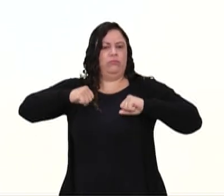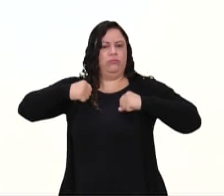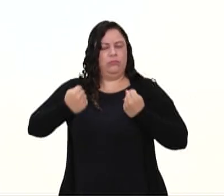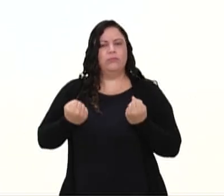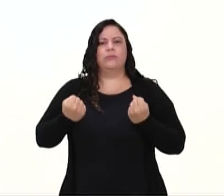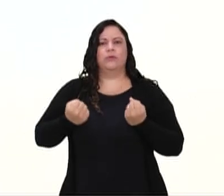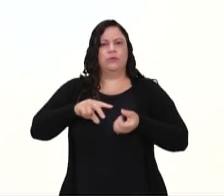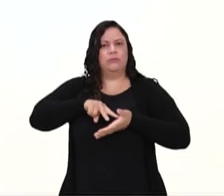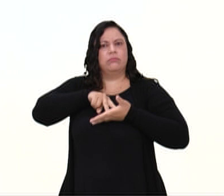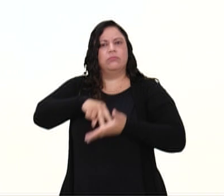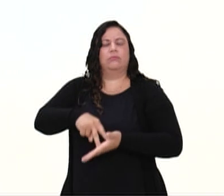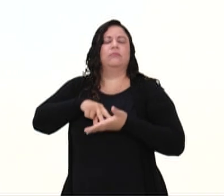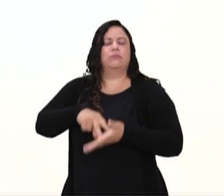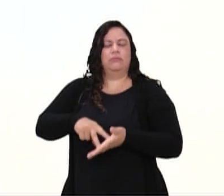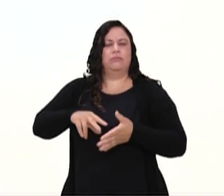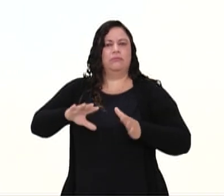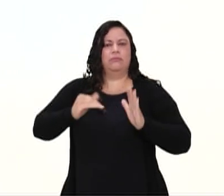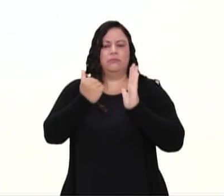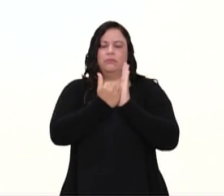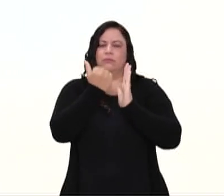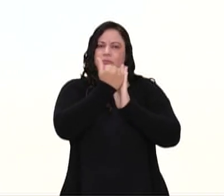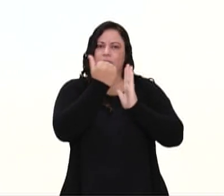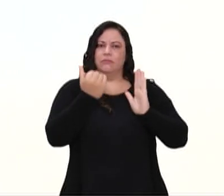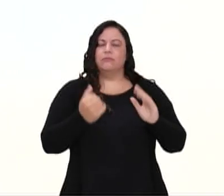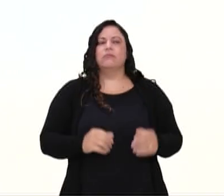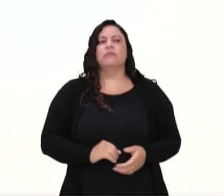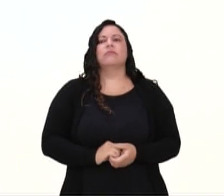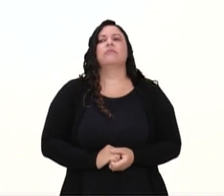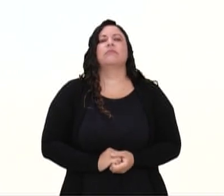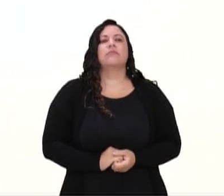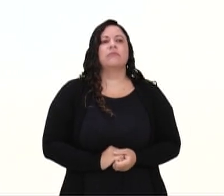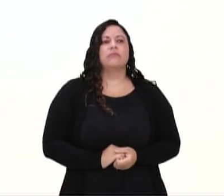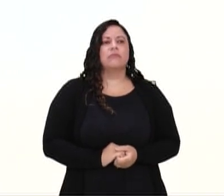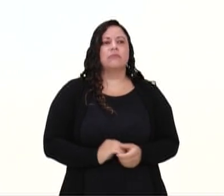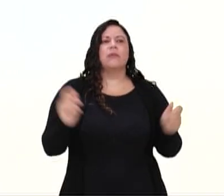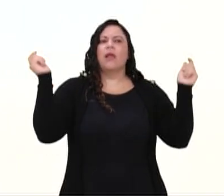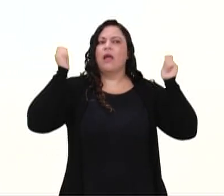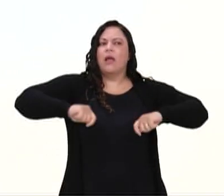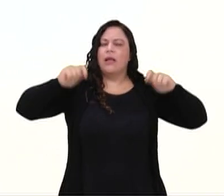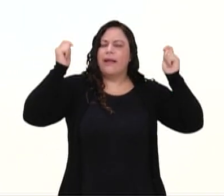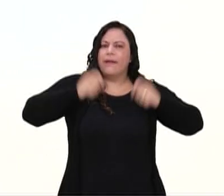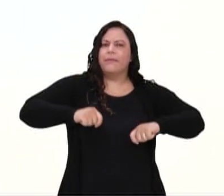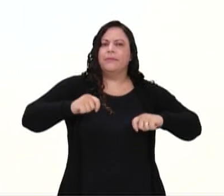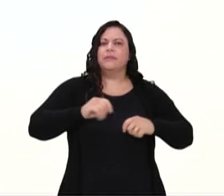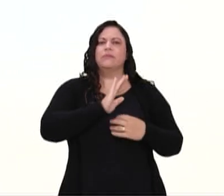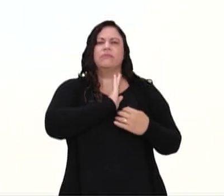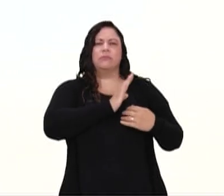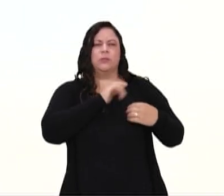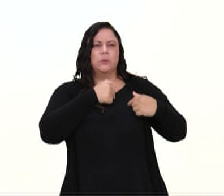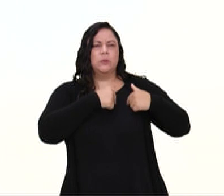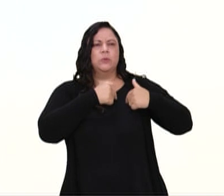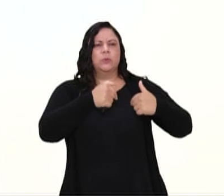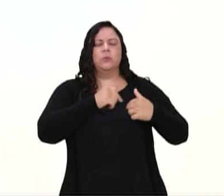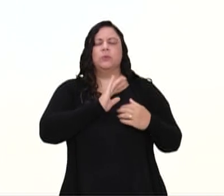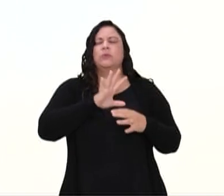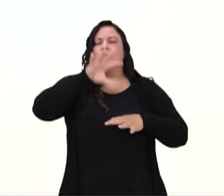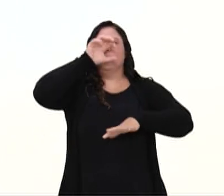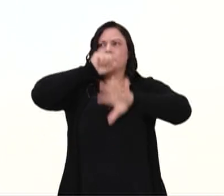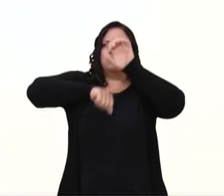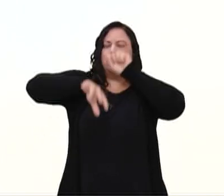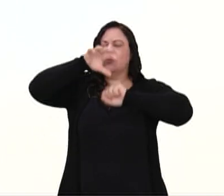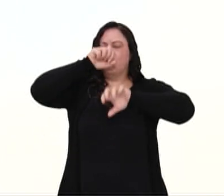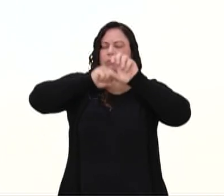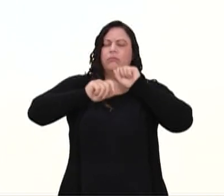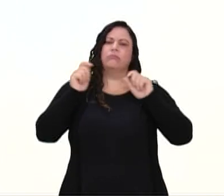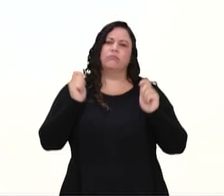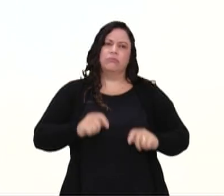em que nível você está. Um teste da sua capacidade cardiorrespiratória. Então, a gente vem naquelas